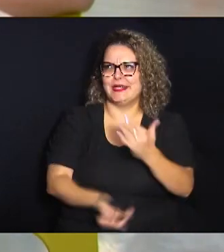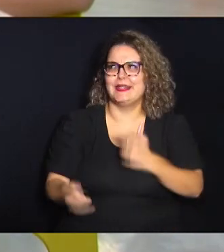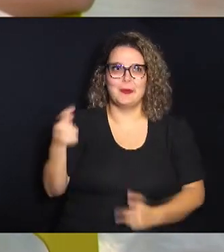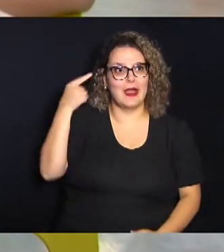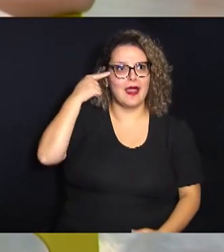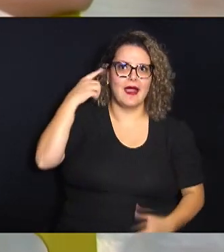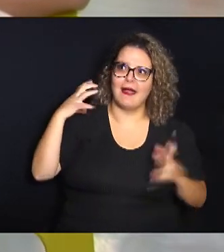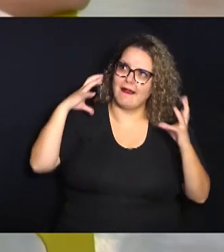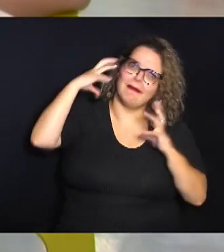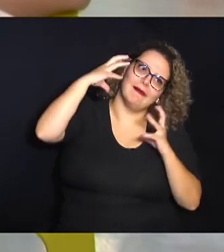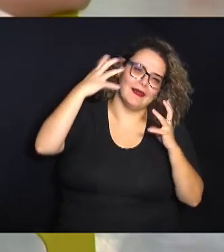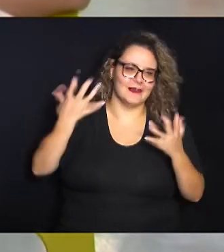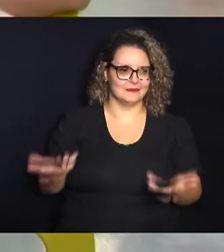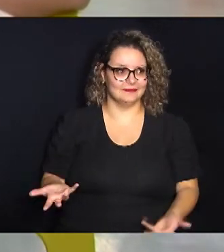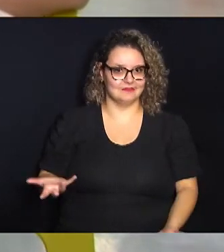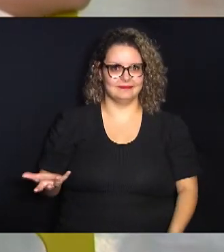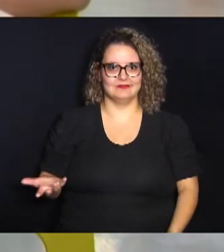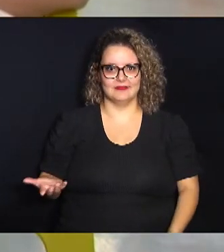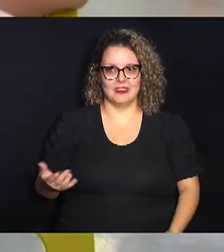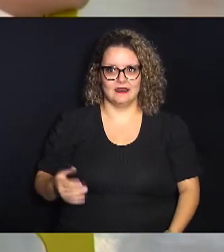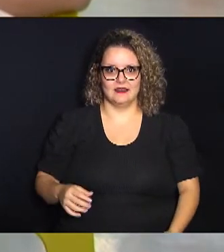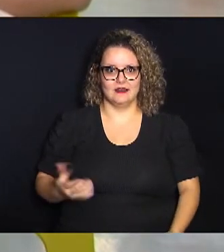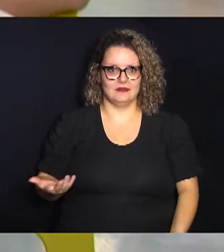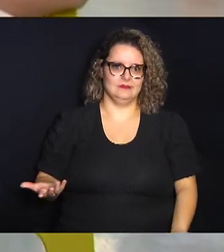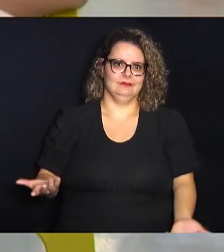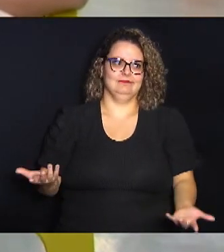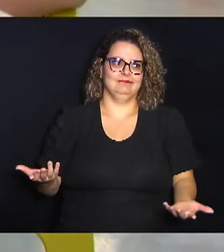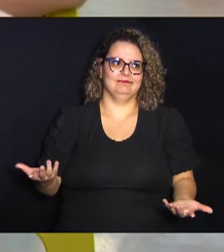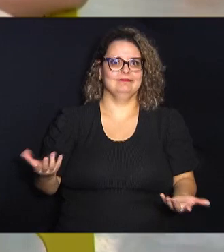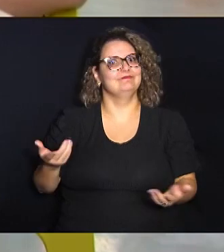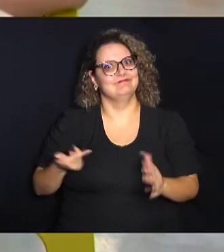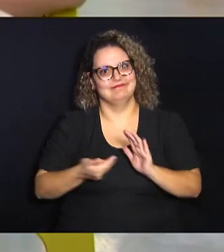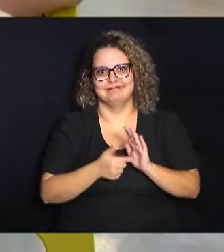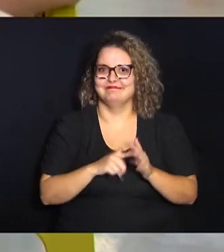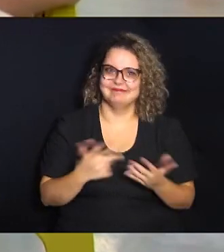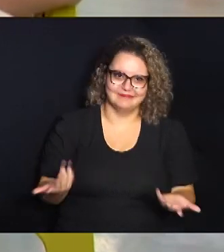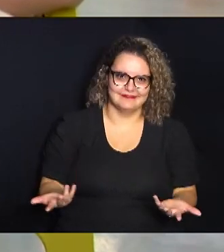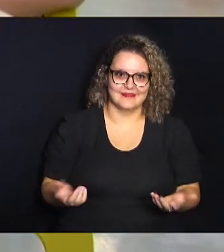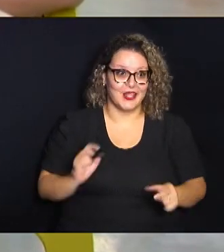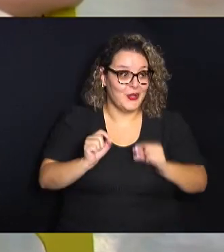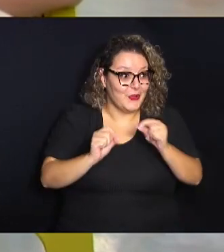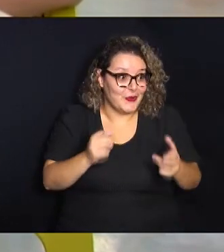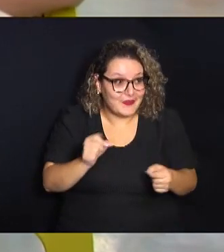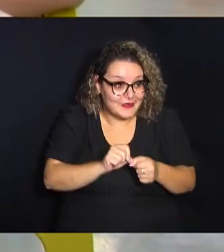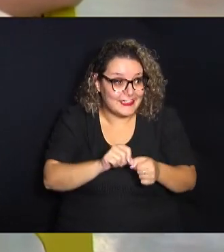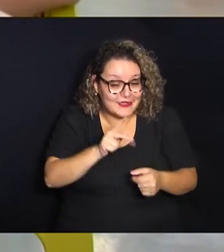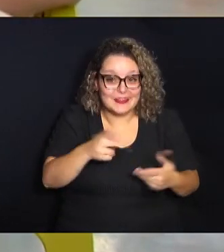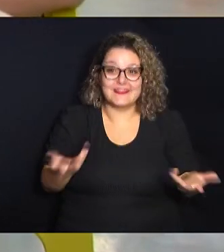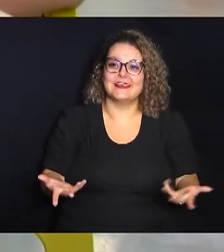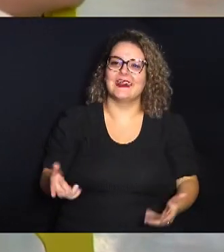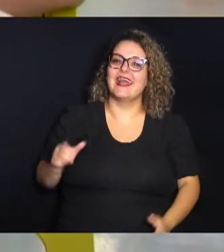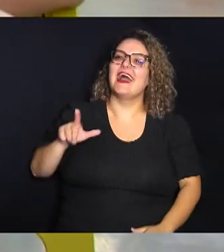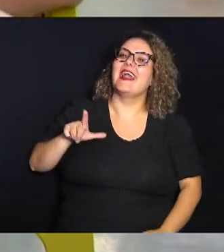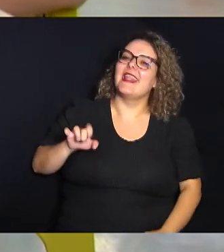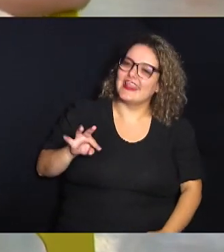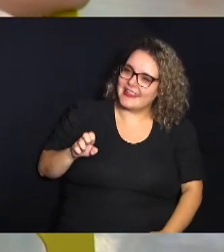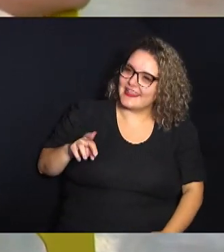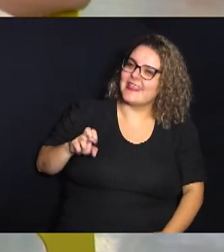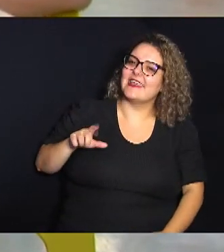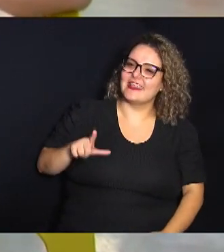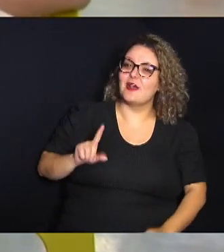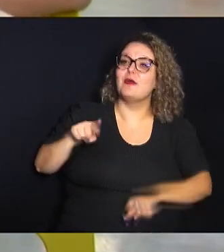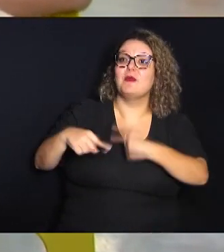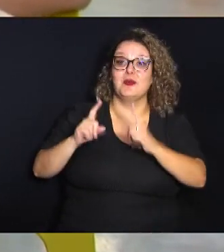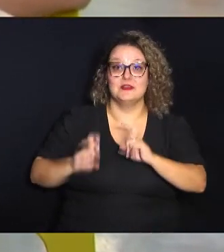ruim e ele ficou pé da vida e perdeu a cabeça literalmente é o que fizeram com você né professor literalmente é uma outra expressão que